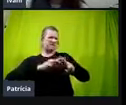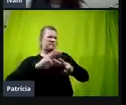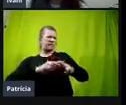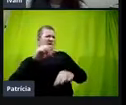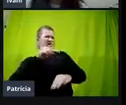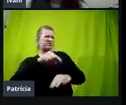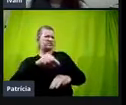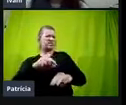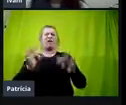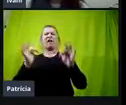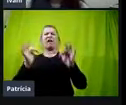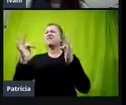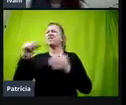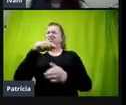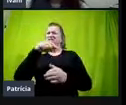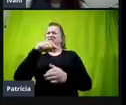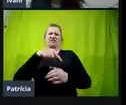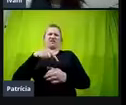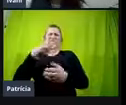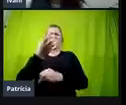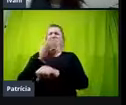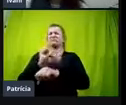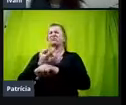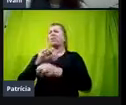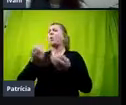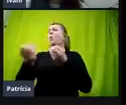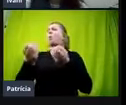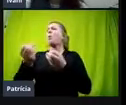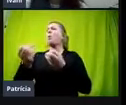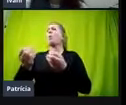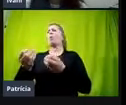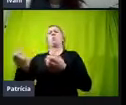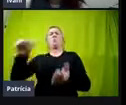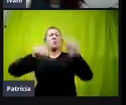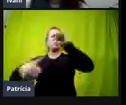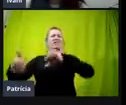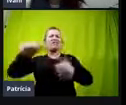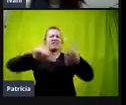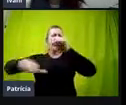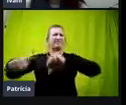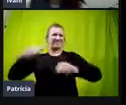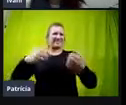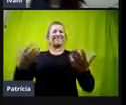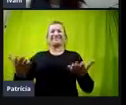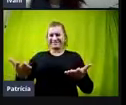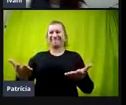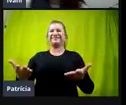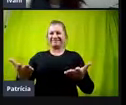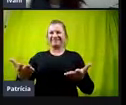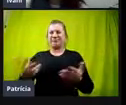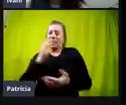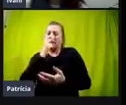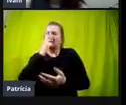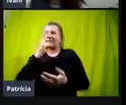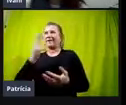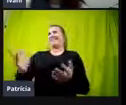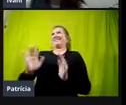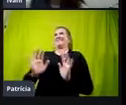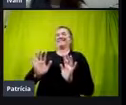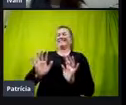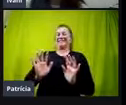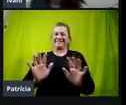física pra ele, né? Como é que eu vou fazer química? Porque essa é uma das coisas que parece que mais pega, assim, tem